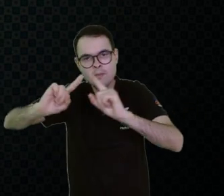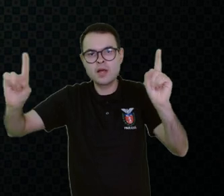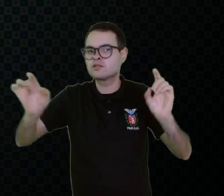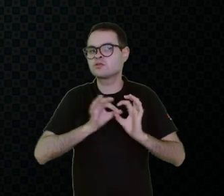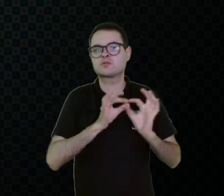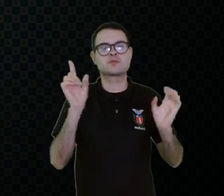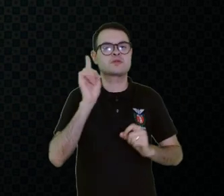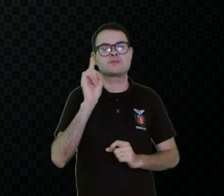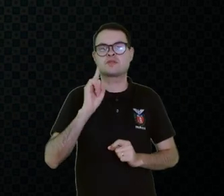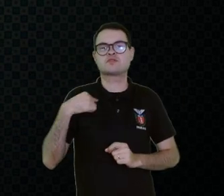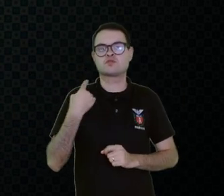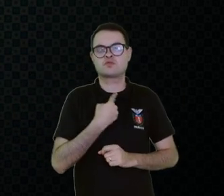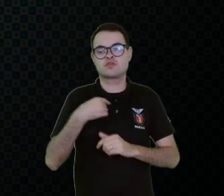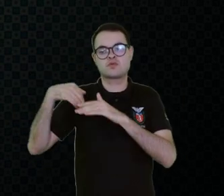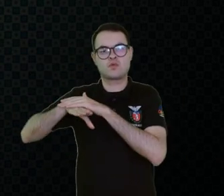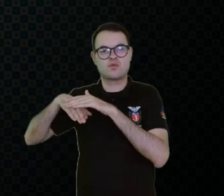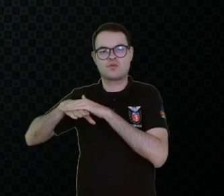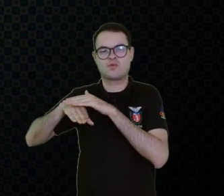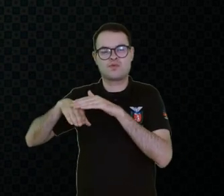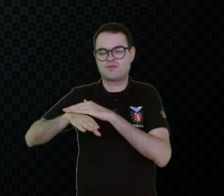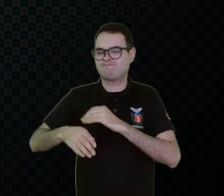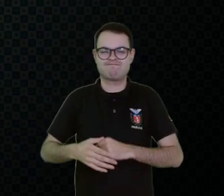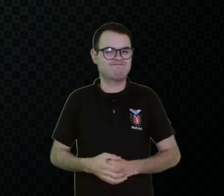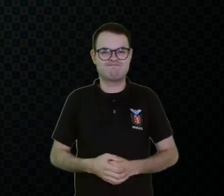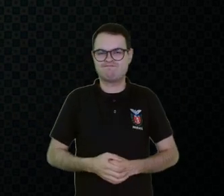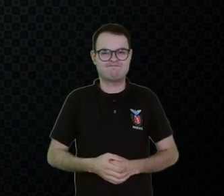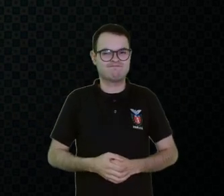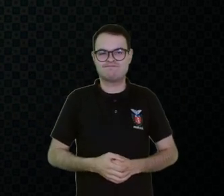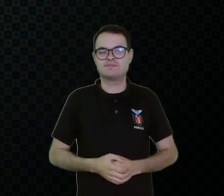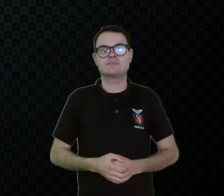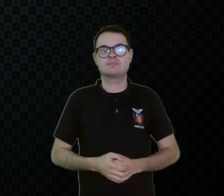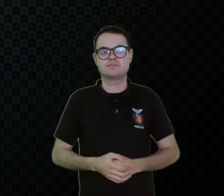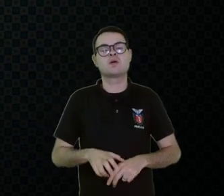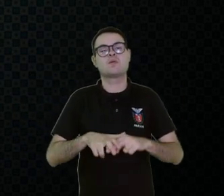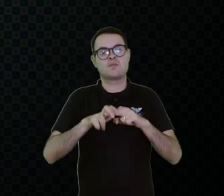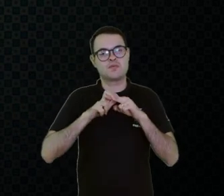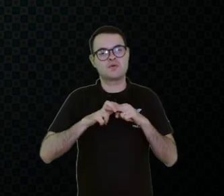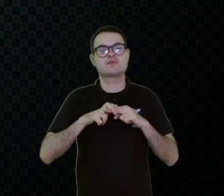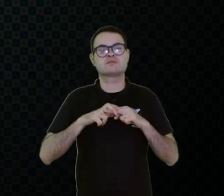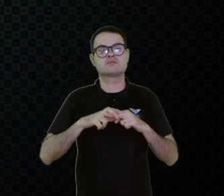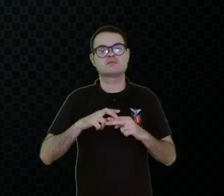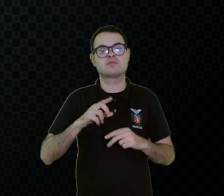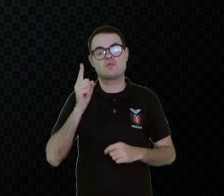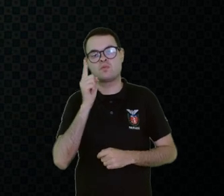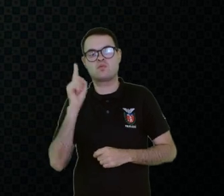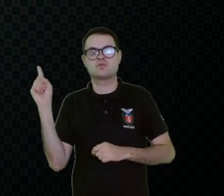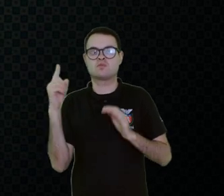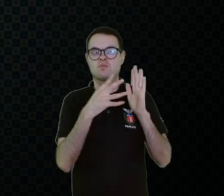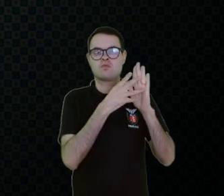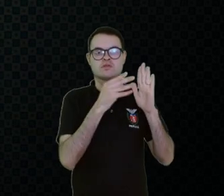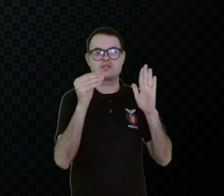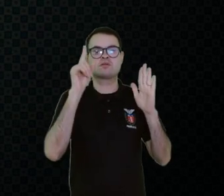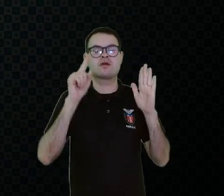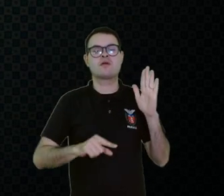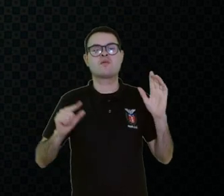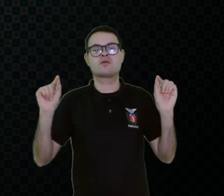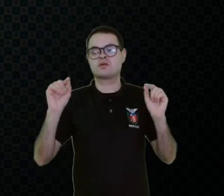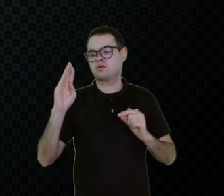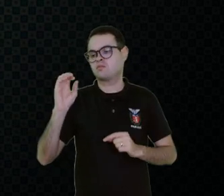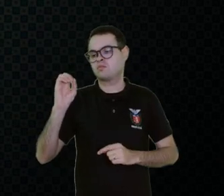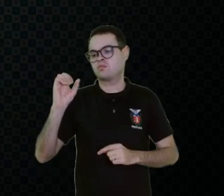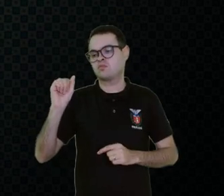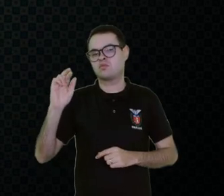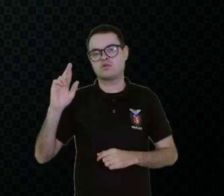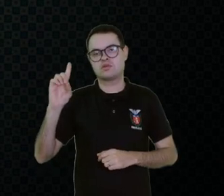permite que a gente armazene esses símbolos. Então, o último modelo é já um Boardmaker